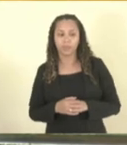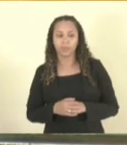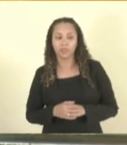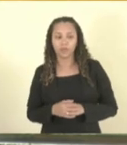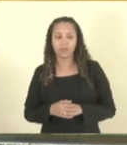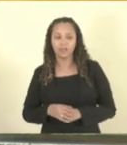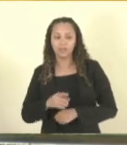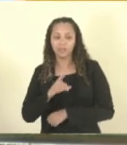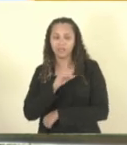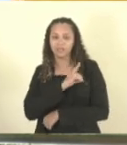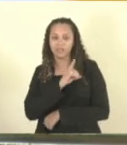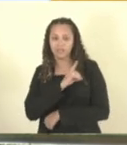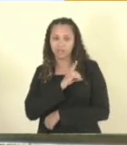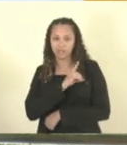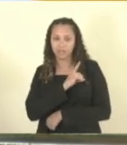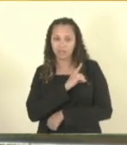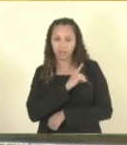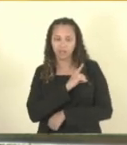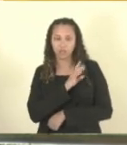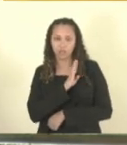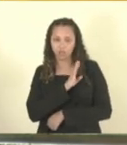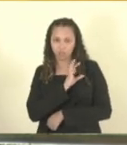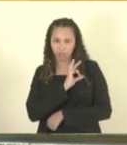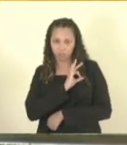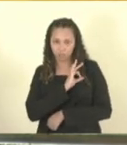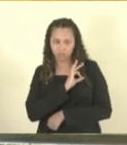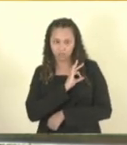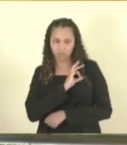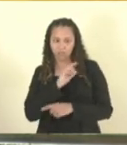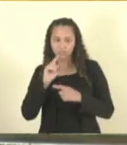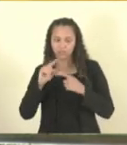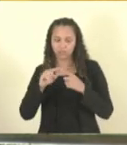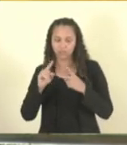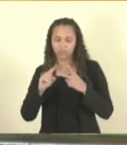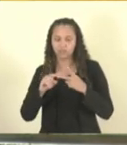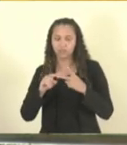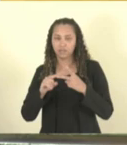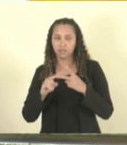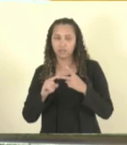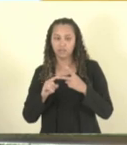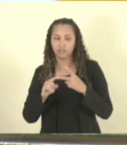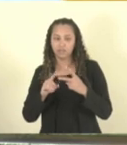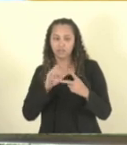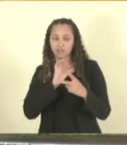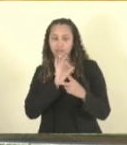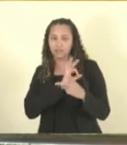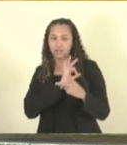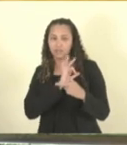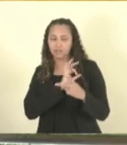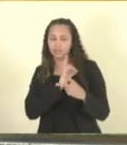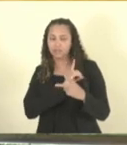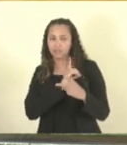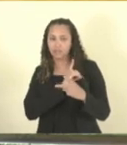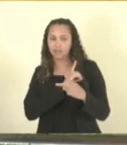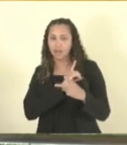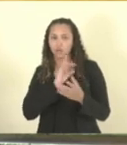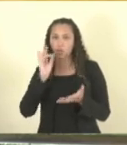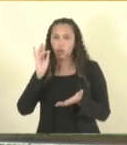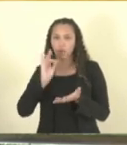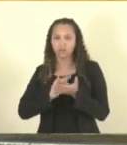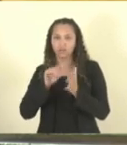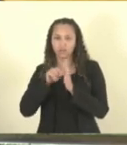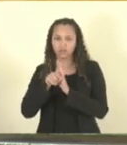delegado de polícia e também o cargo de oficial investigador